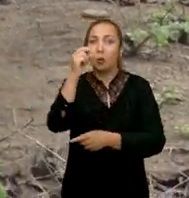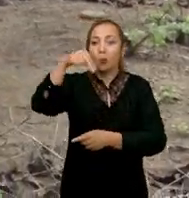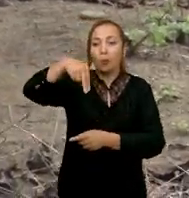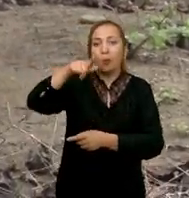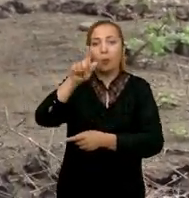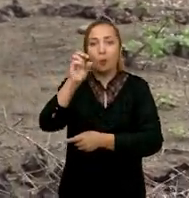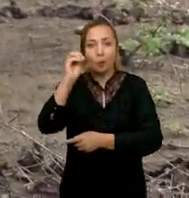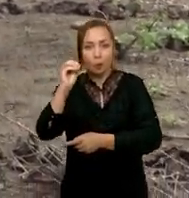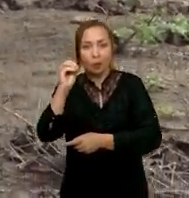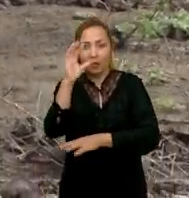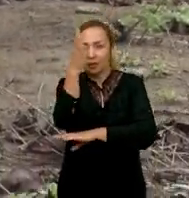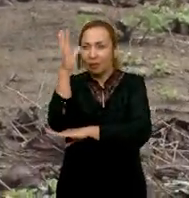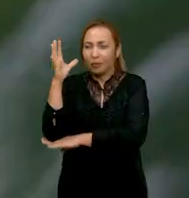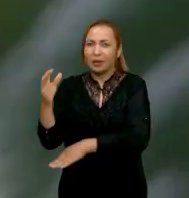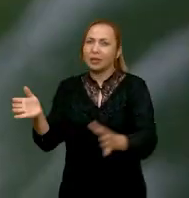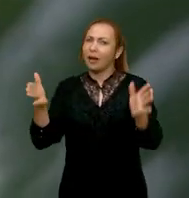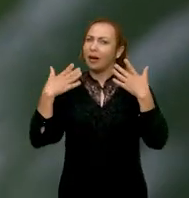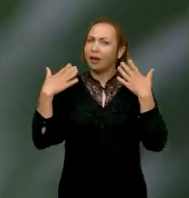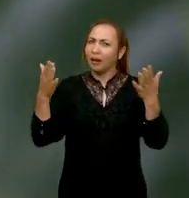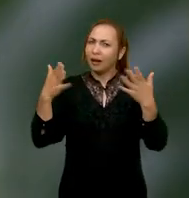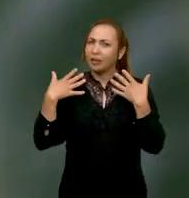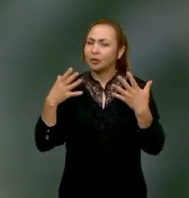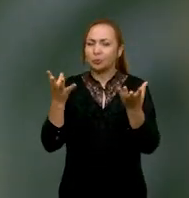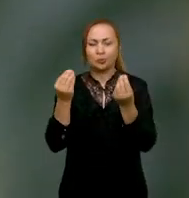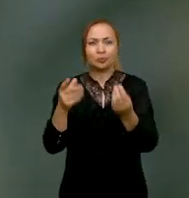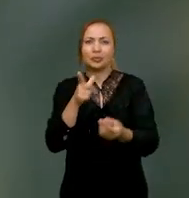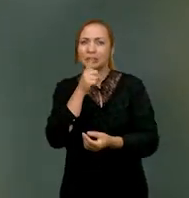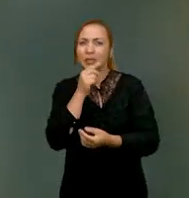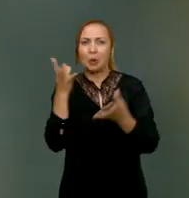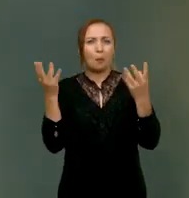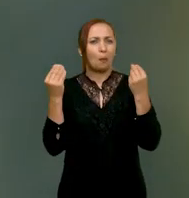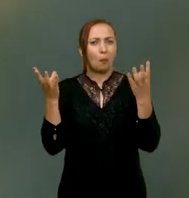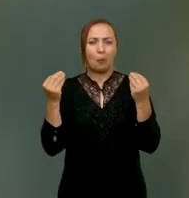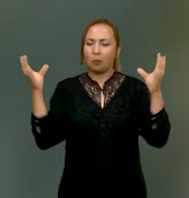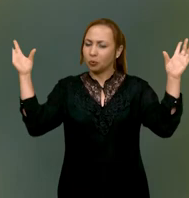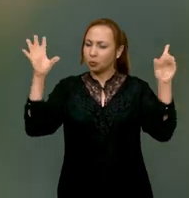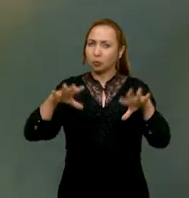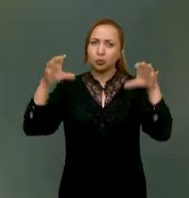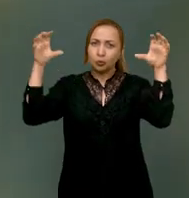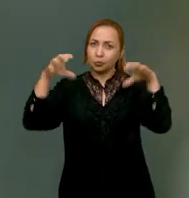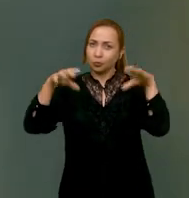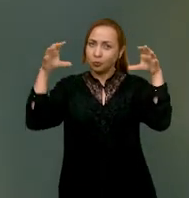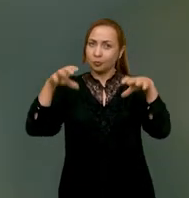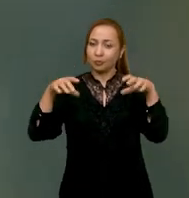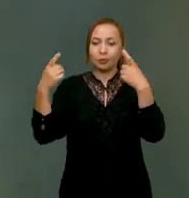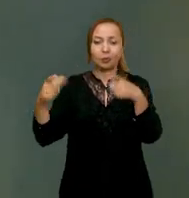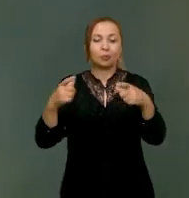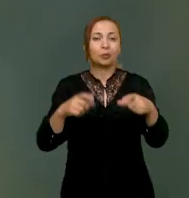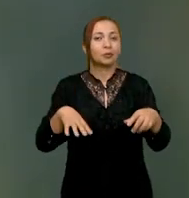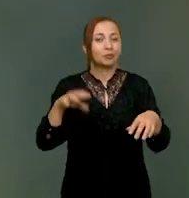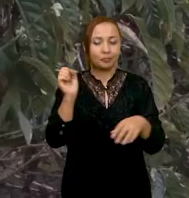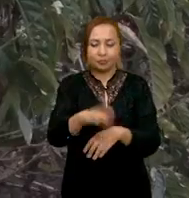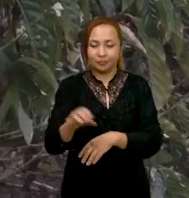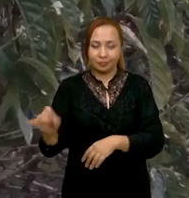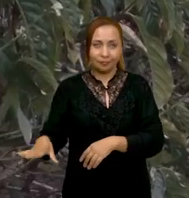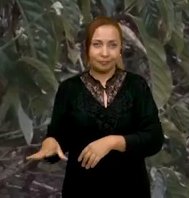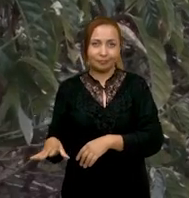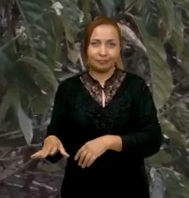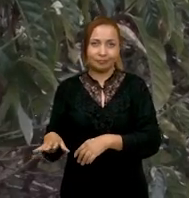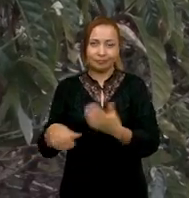naquela floresta quente, com muita água, muita chuva. Então, onde é que nós vamos plantar o Cunilon?